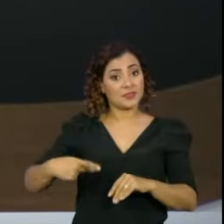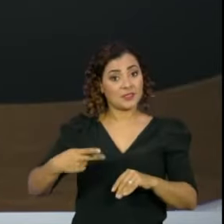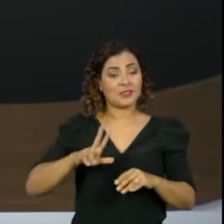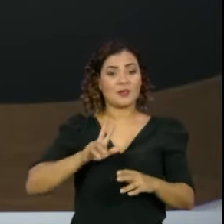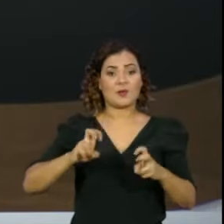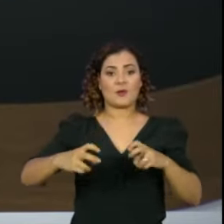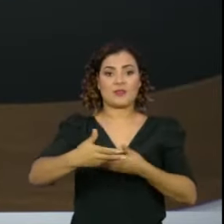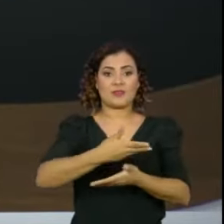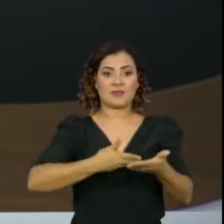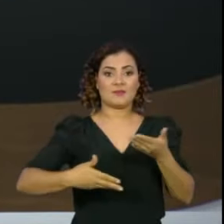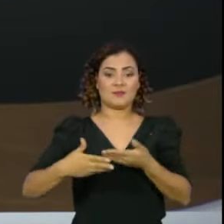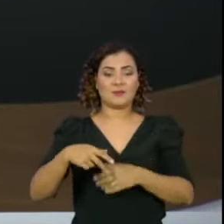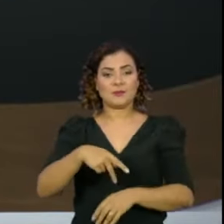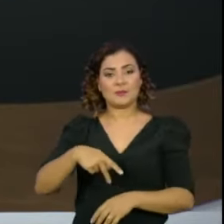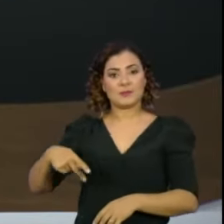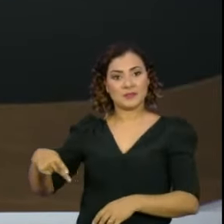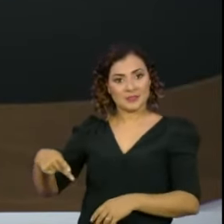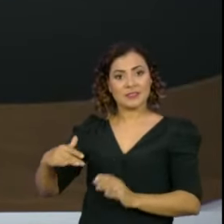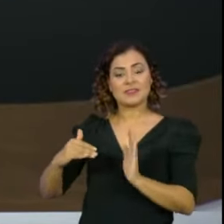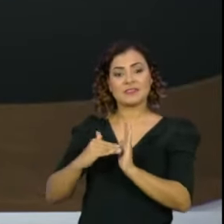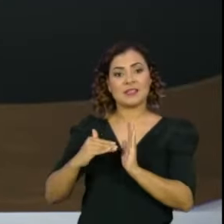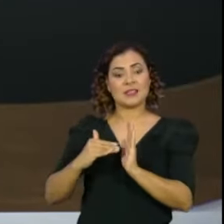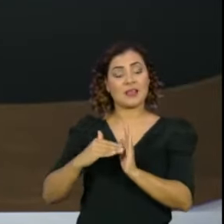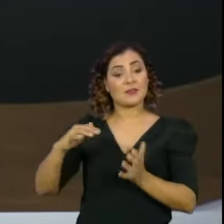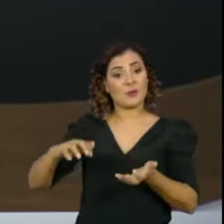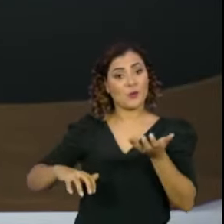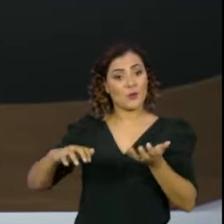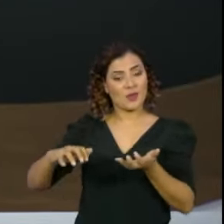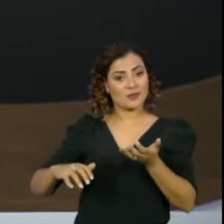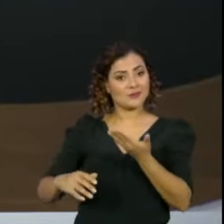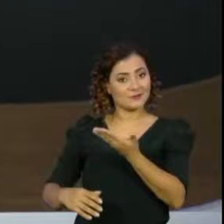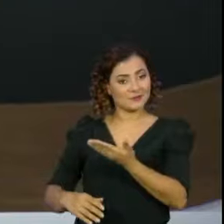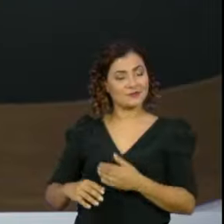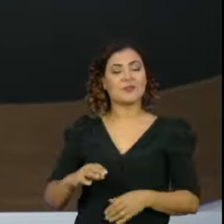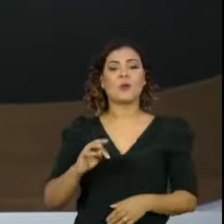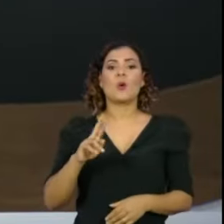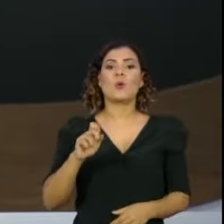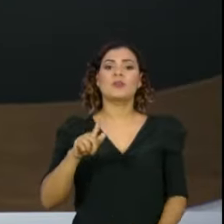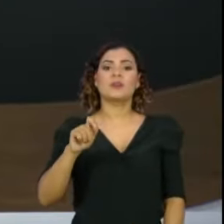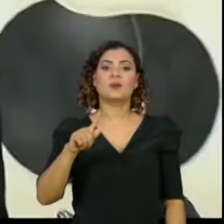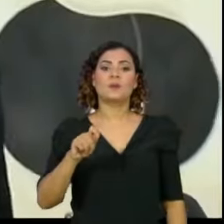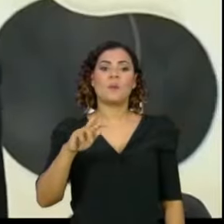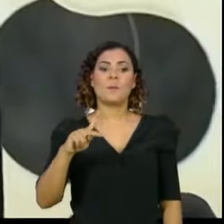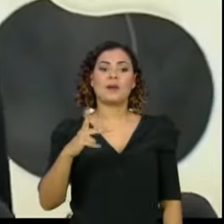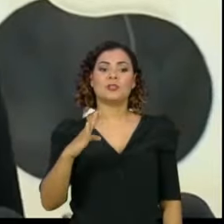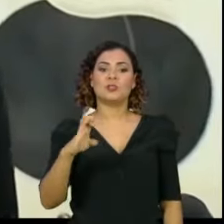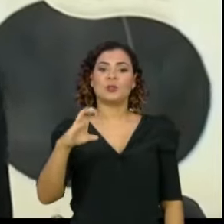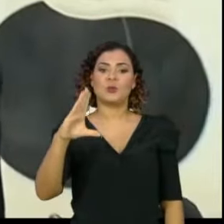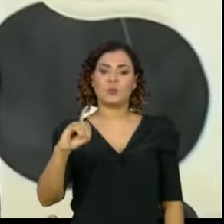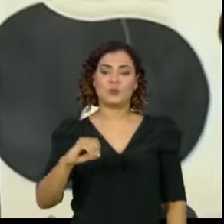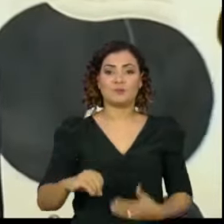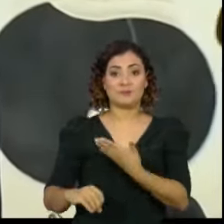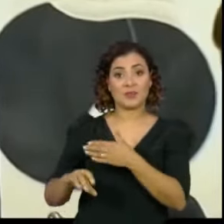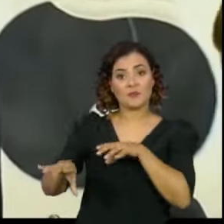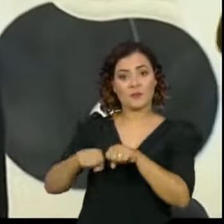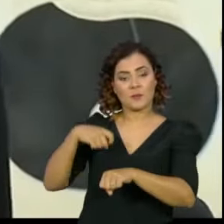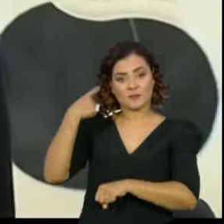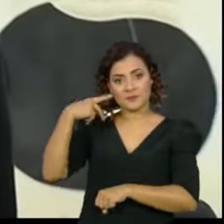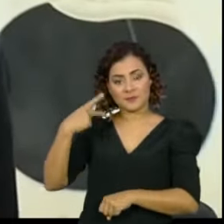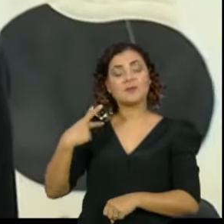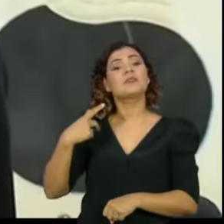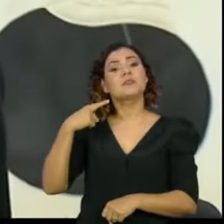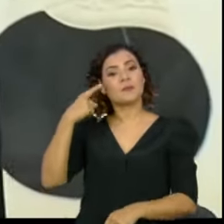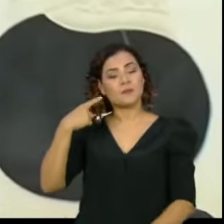Centro do Roda Viva, o presidente do Senado e do Congresso Nacional, Rodrigo Pacheco. Formado em Direito pela